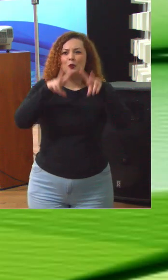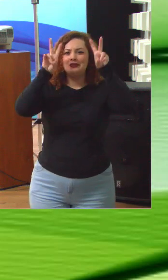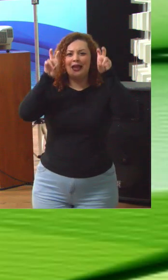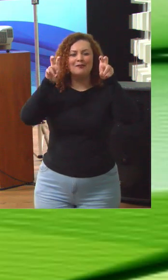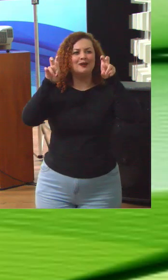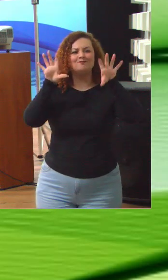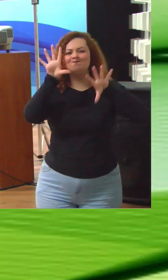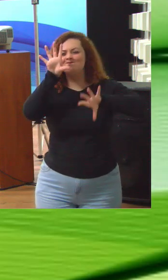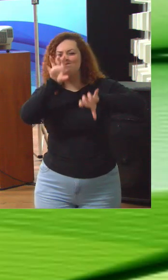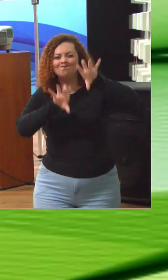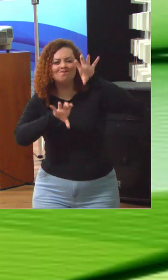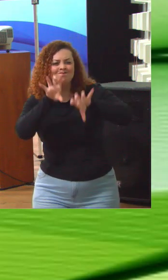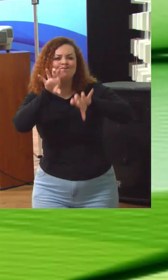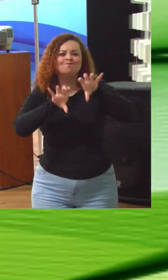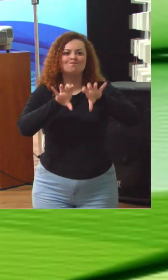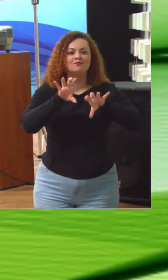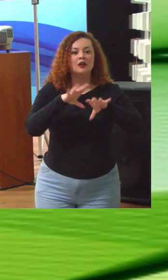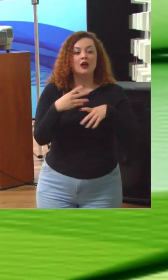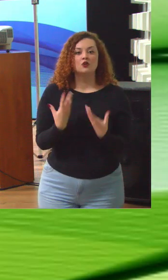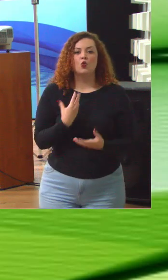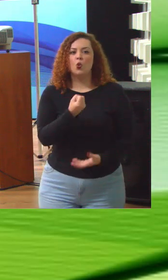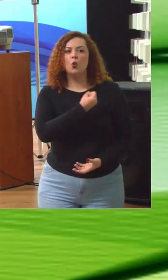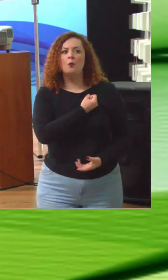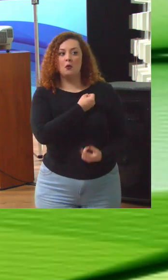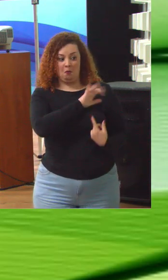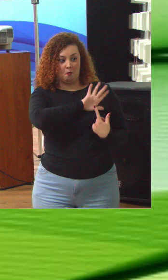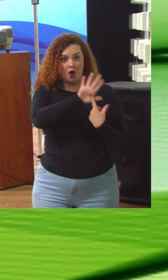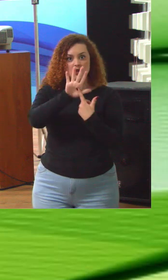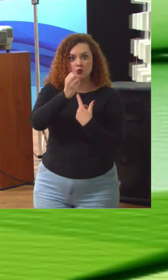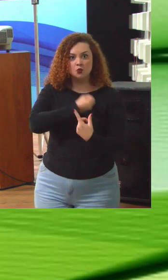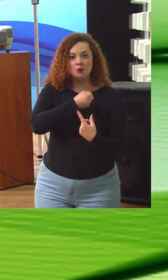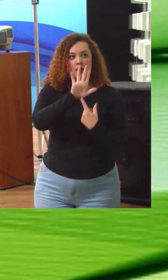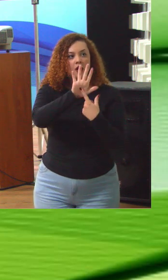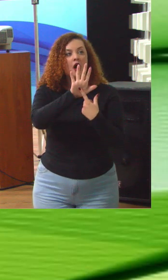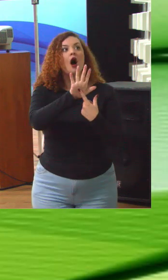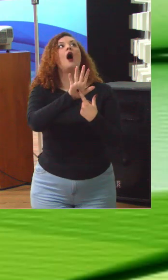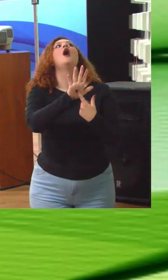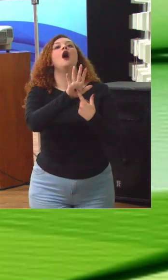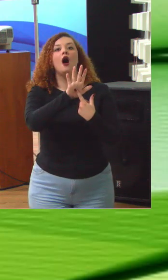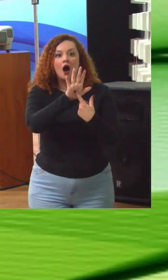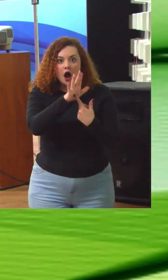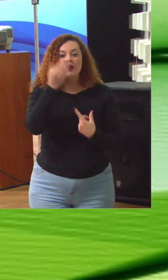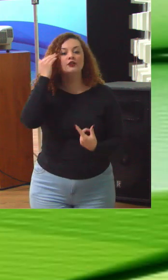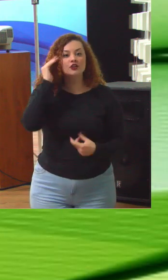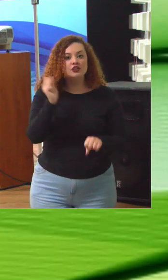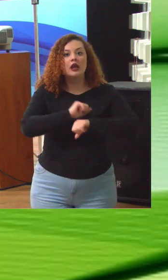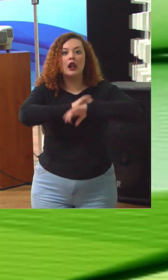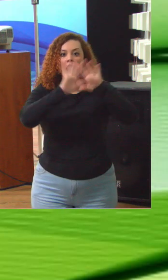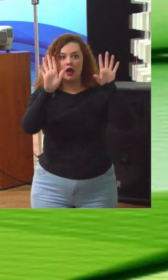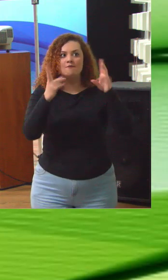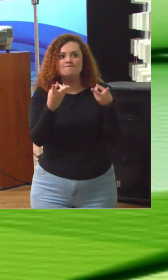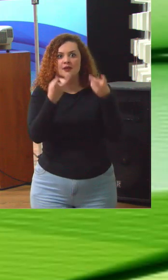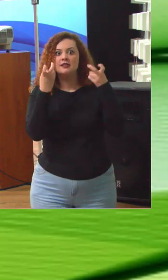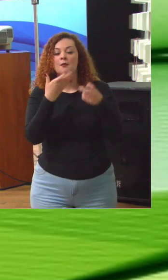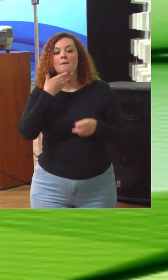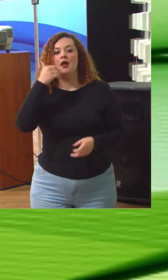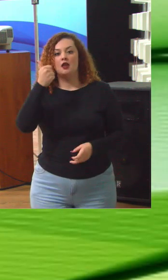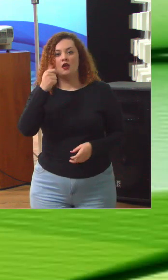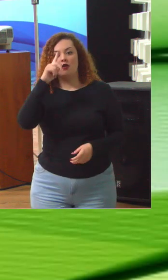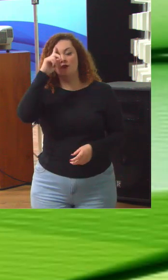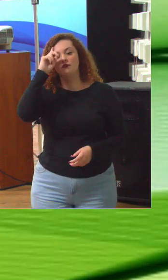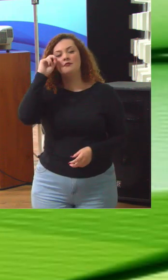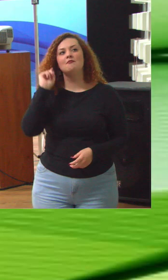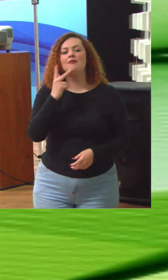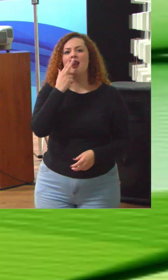nós colocamos números, isso ajuda as pessoas a enxergarem a si mesmas melhor. É como se fosse uma